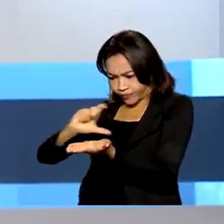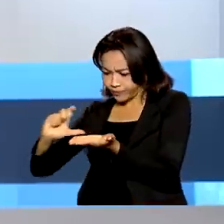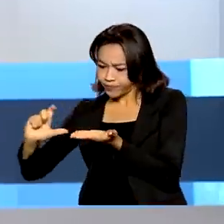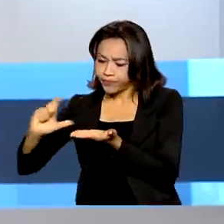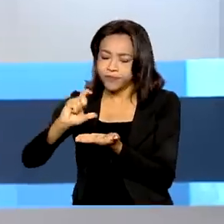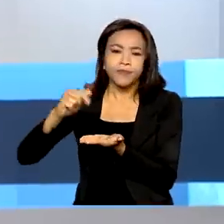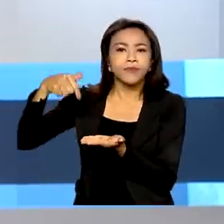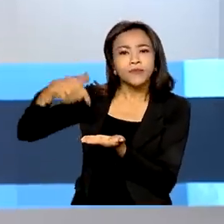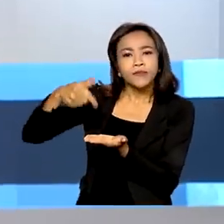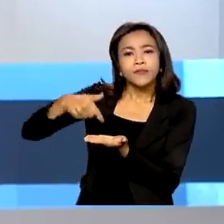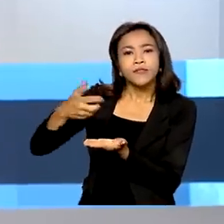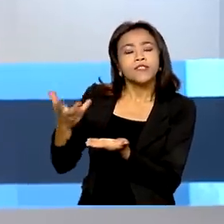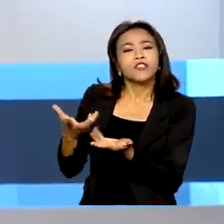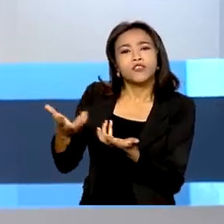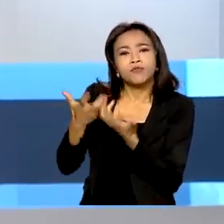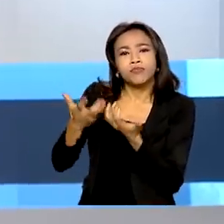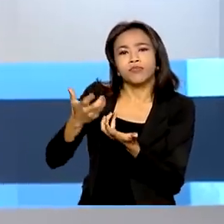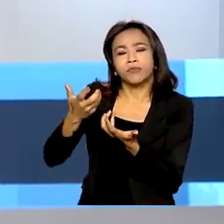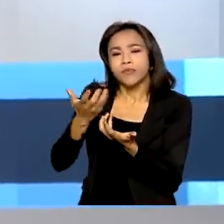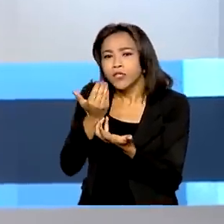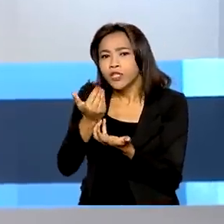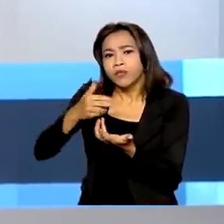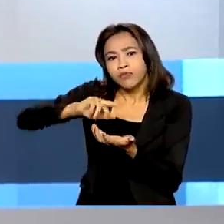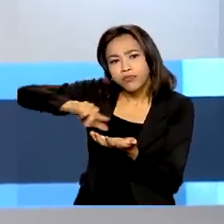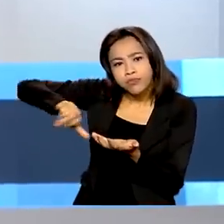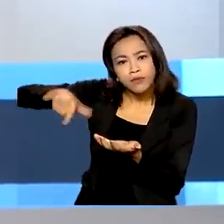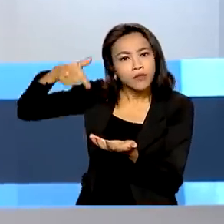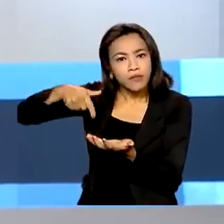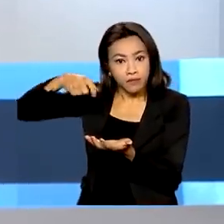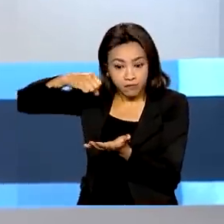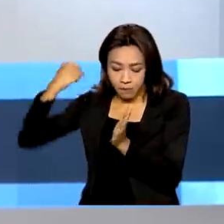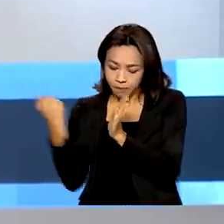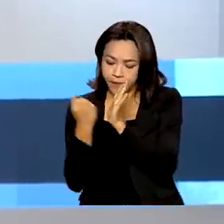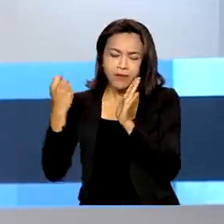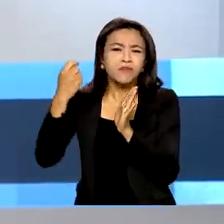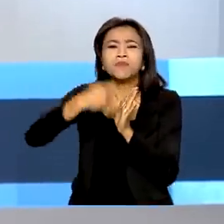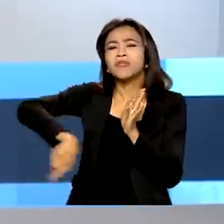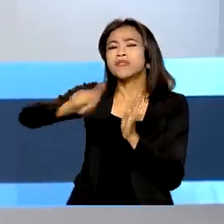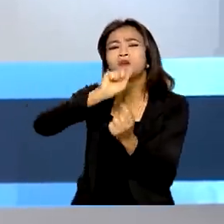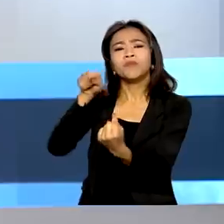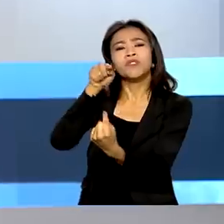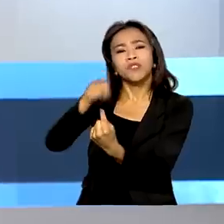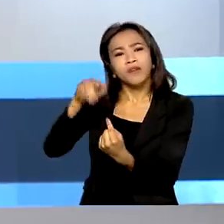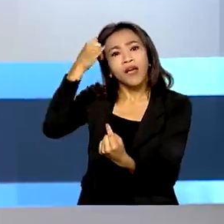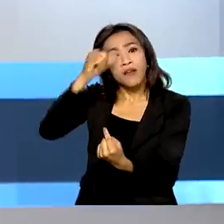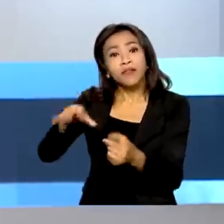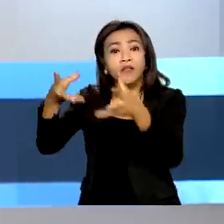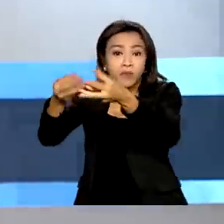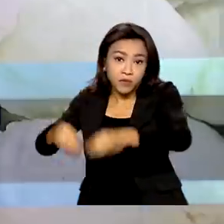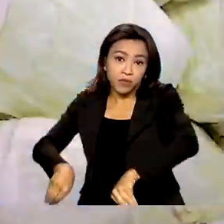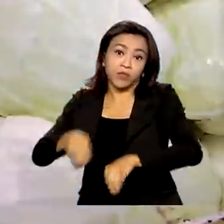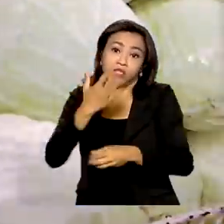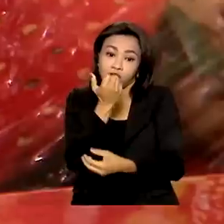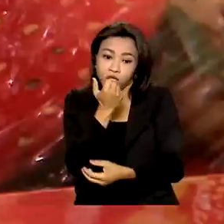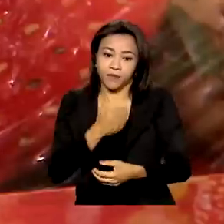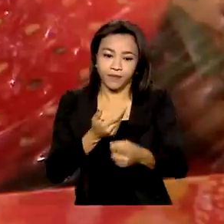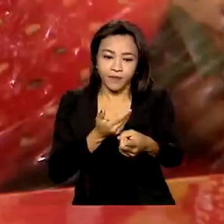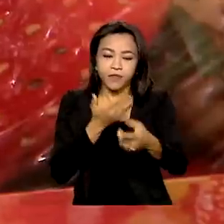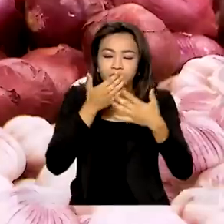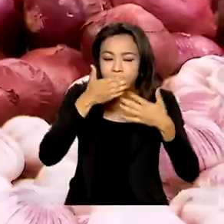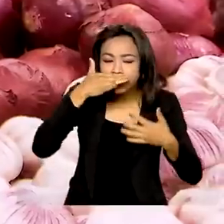não precisam mais vir com o prazo de validade. O objetivo é evitar o desperdício de alimentos. Cor,